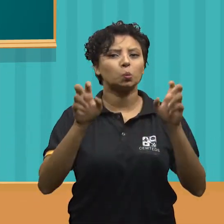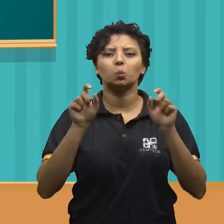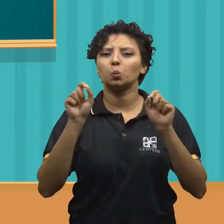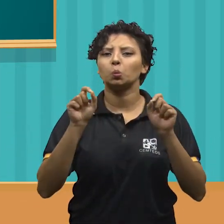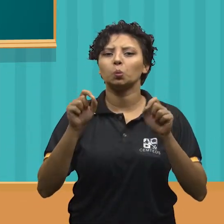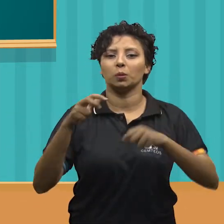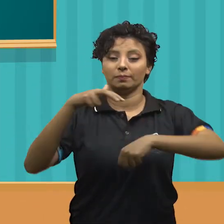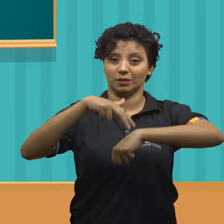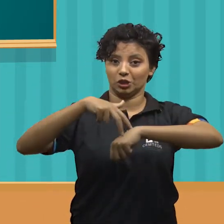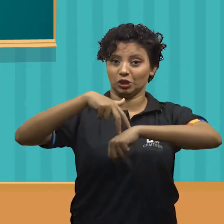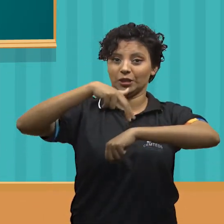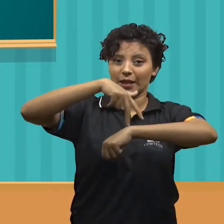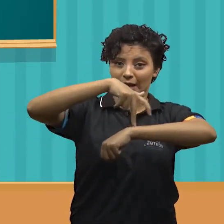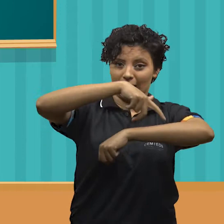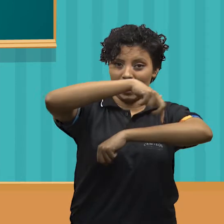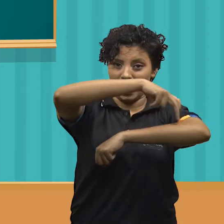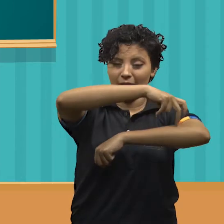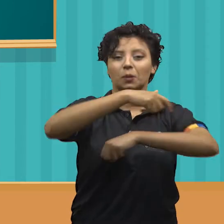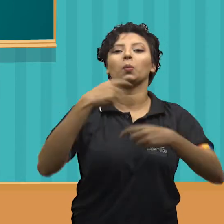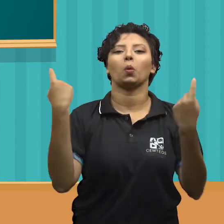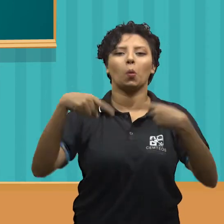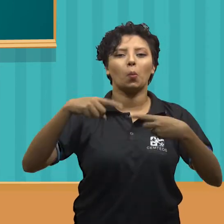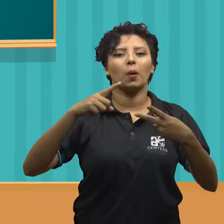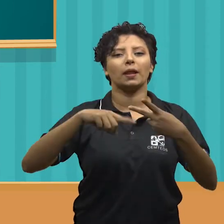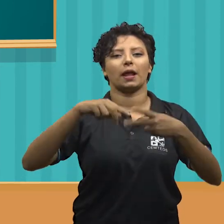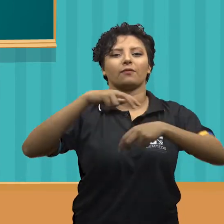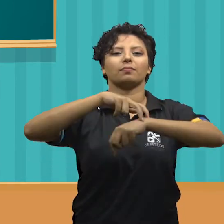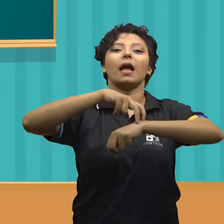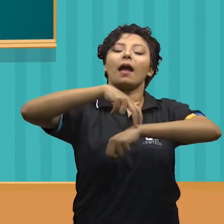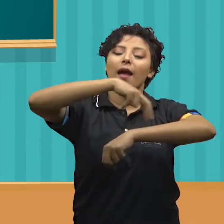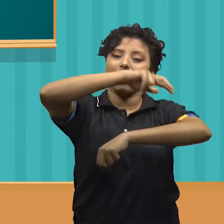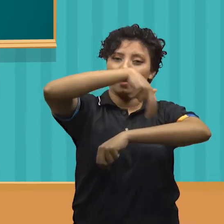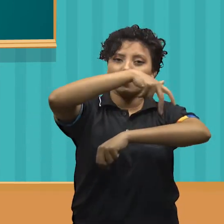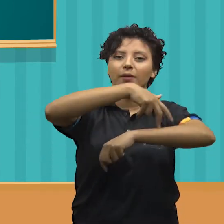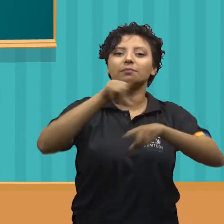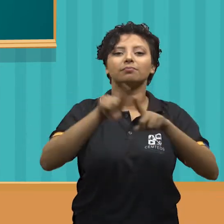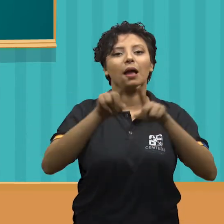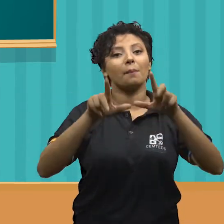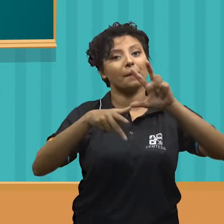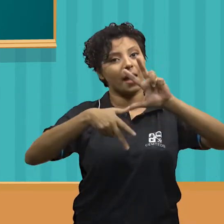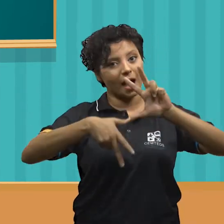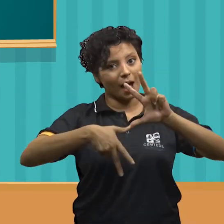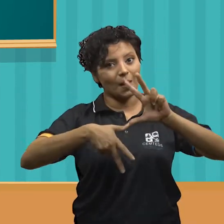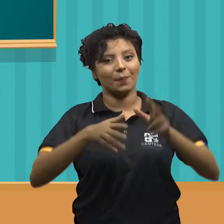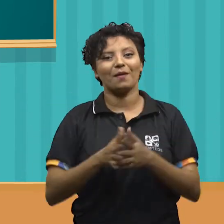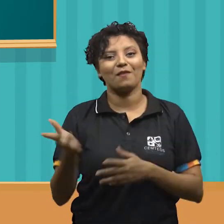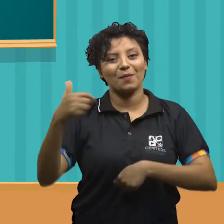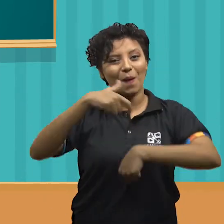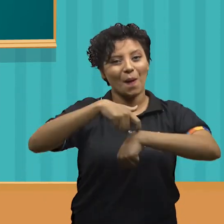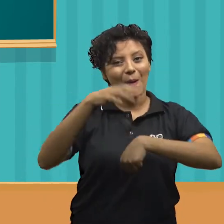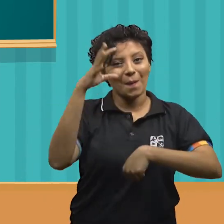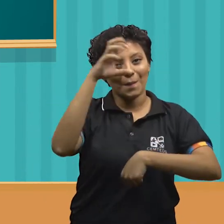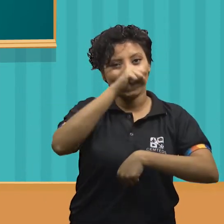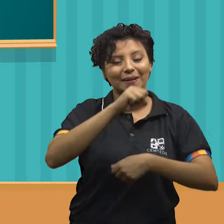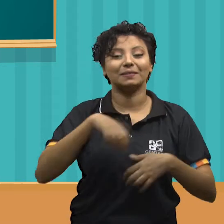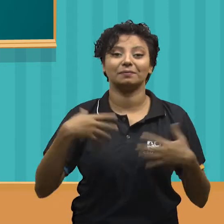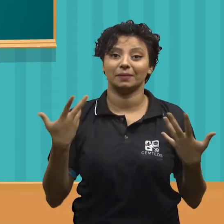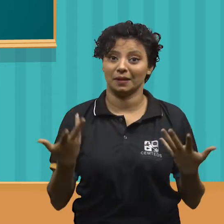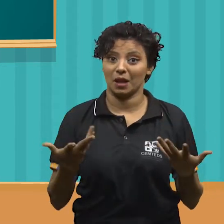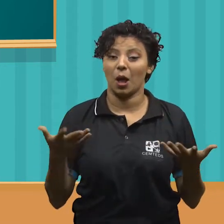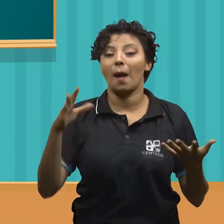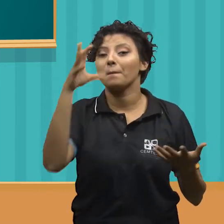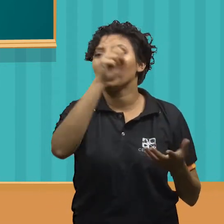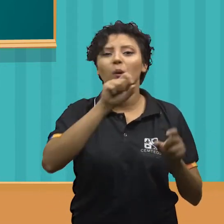ginástica competitiva, a ginástica rítmica e acrobática. Então vamos para a nossa hora de aprender. Turma,